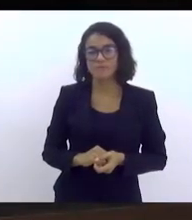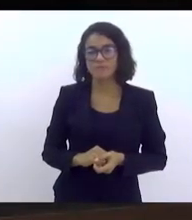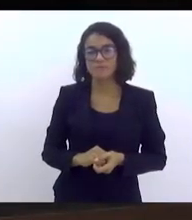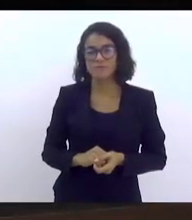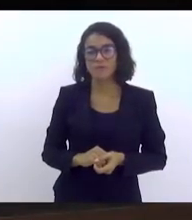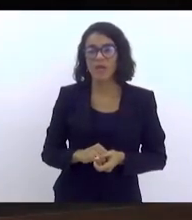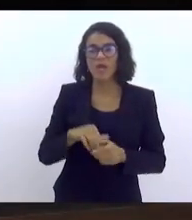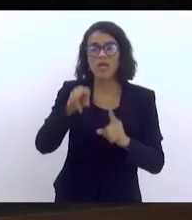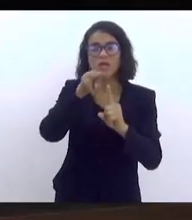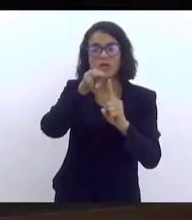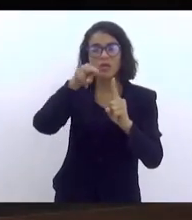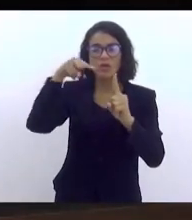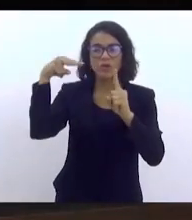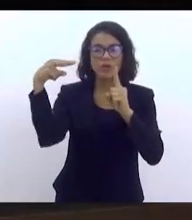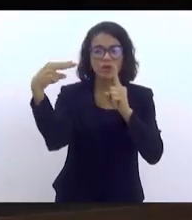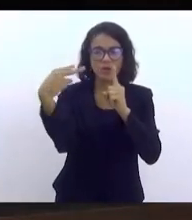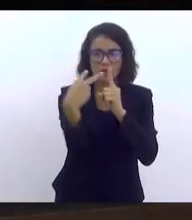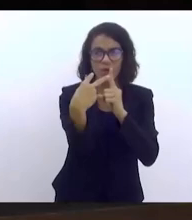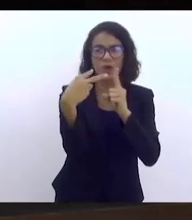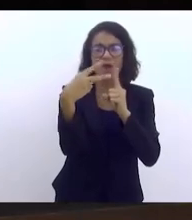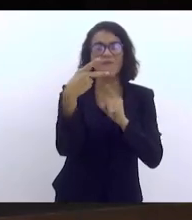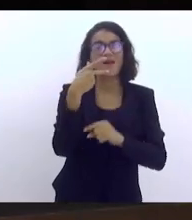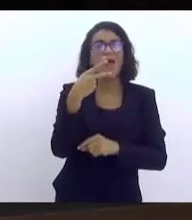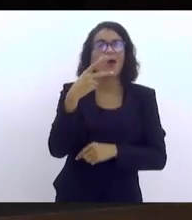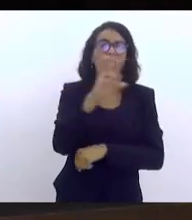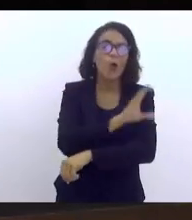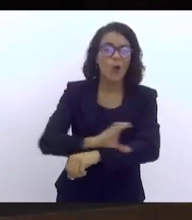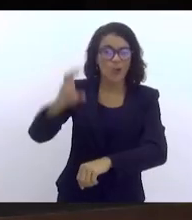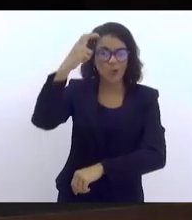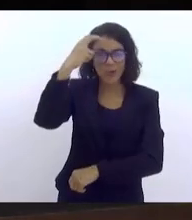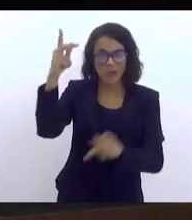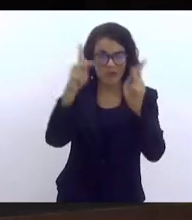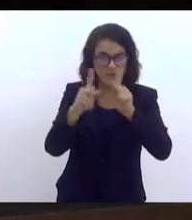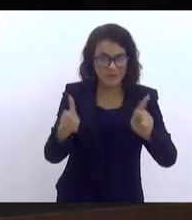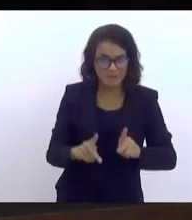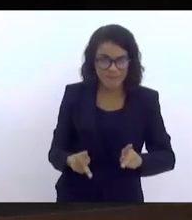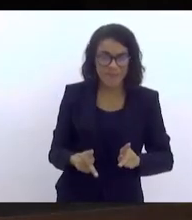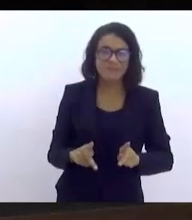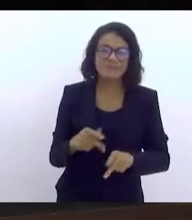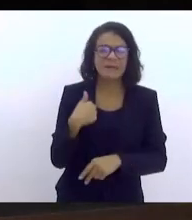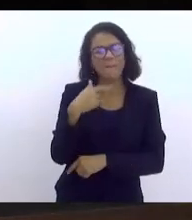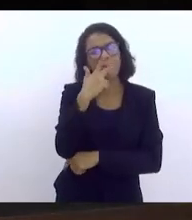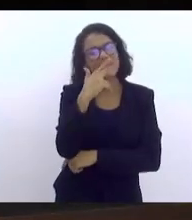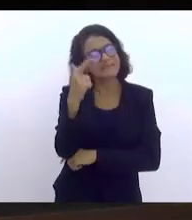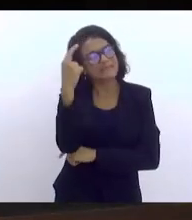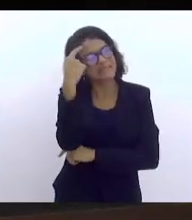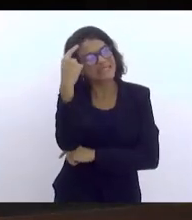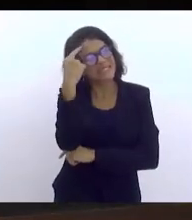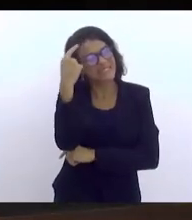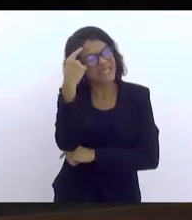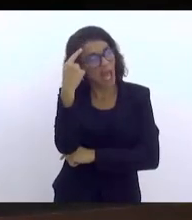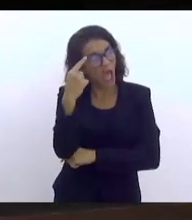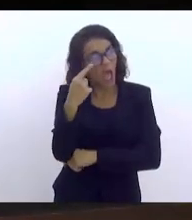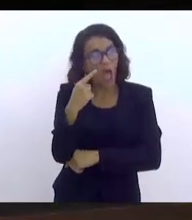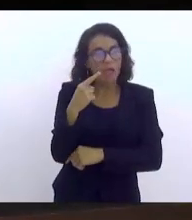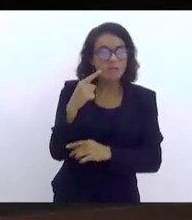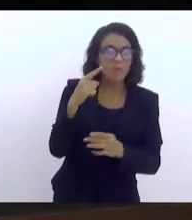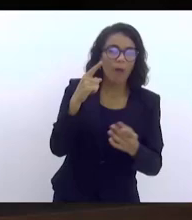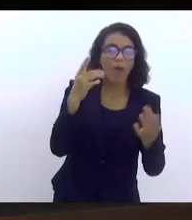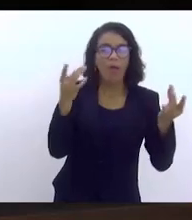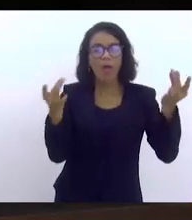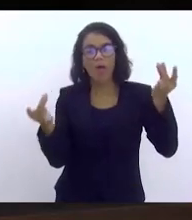E, numa perspectiva, quando a gente fala de cultura de paz, é muito engraçado. Quando a gente fala de cultura de paz, dá uma ideia de que é algo meio etéreo,